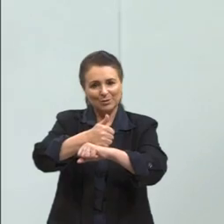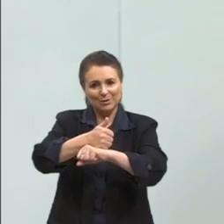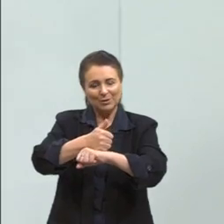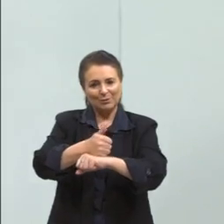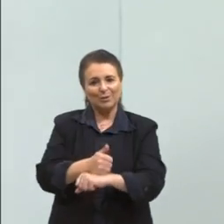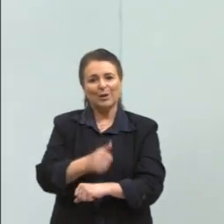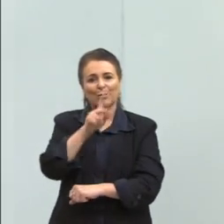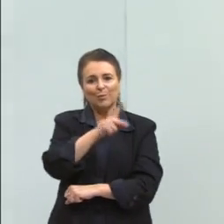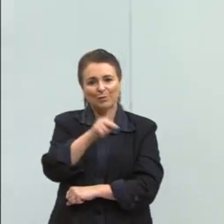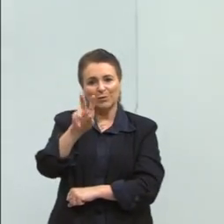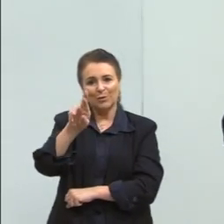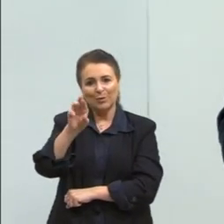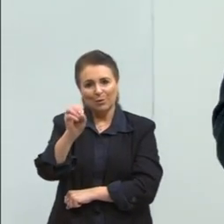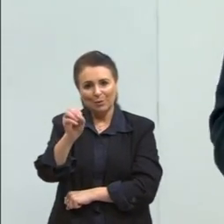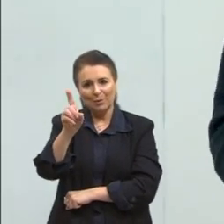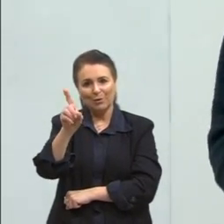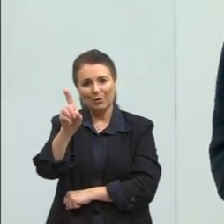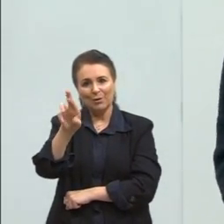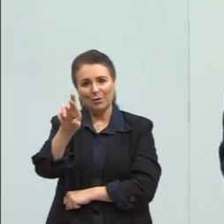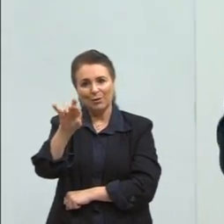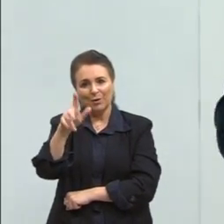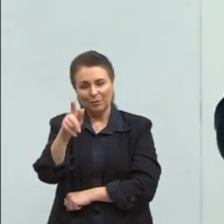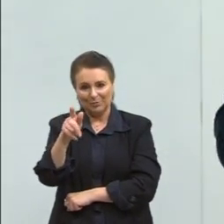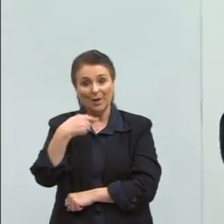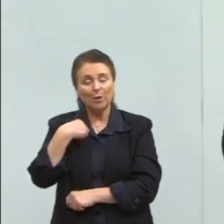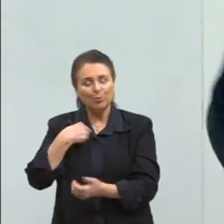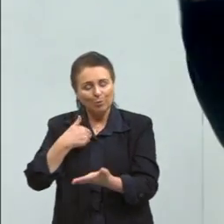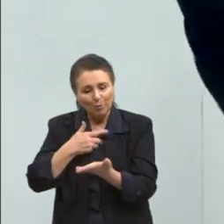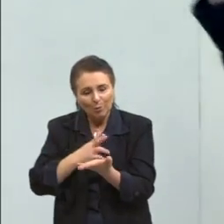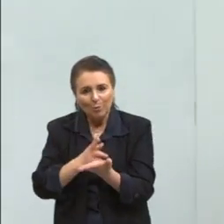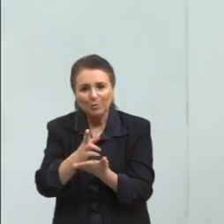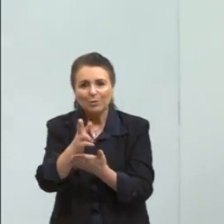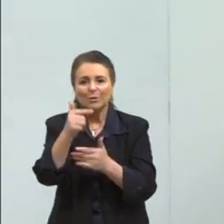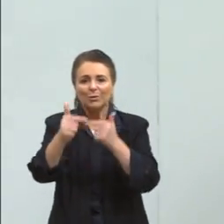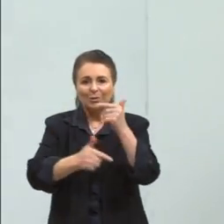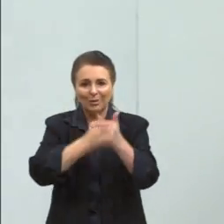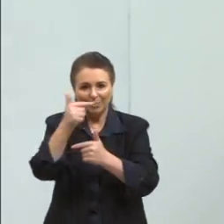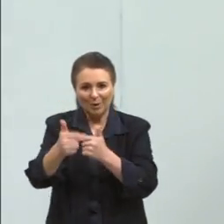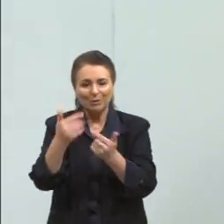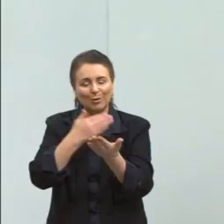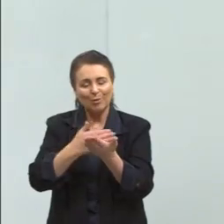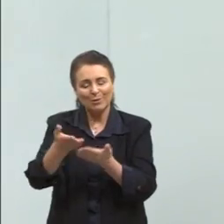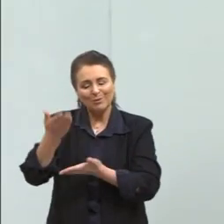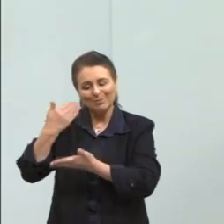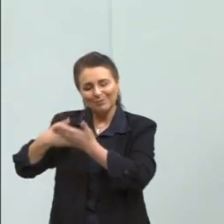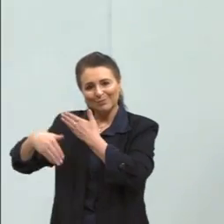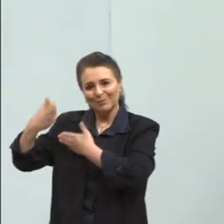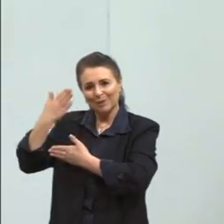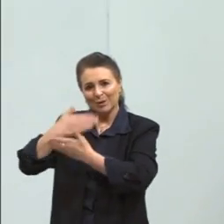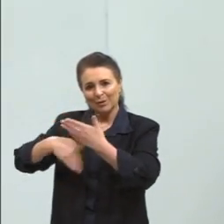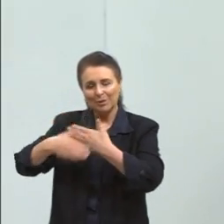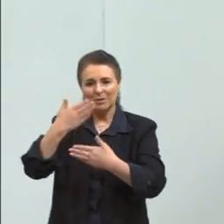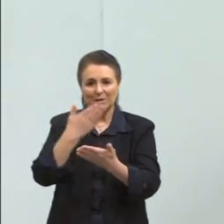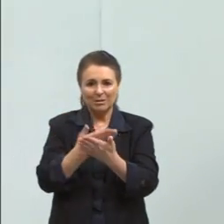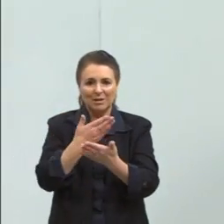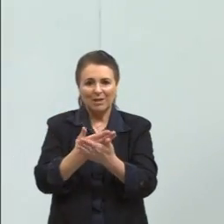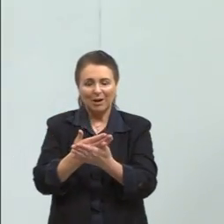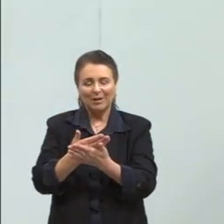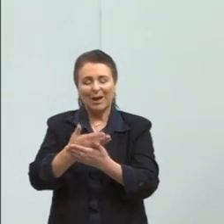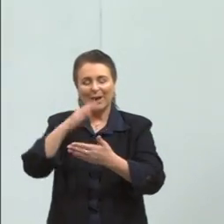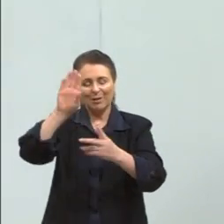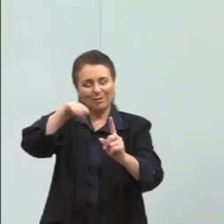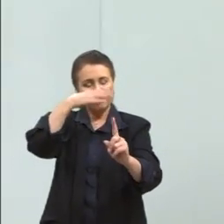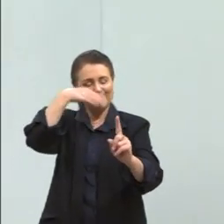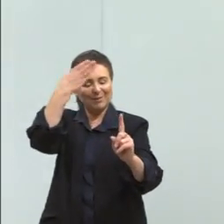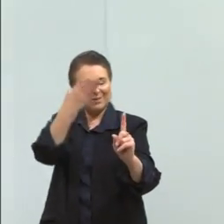acho que, né, eu não substituí, estou dando continuidade ao trabalho dele, que foi tão incrível. Então, todas essas aulas gravadas foram em homenagem a ele